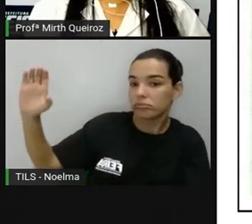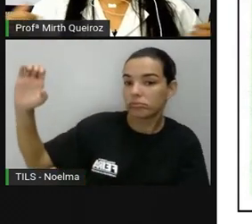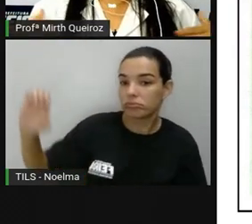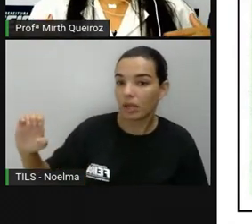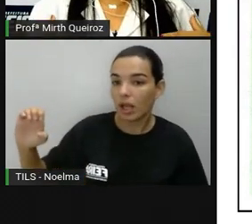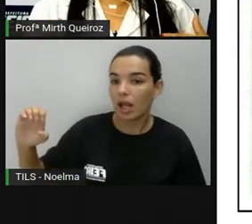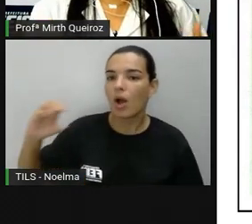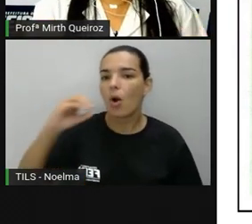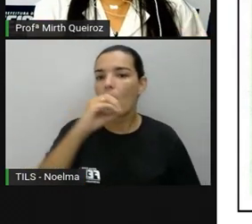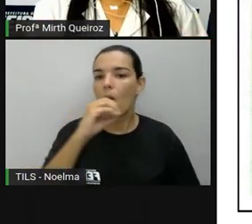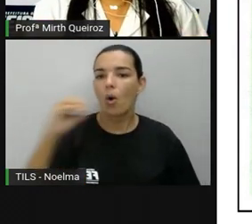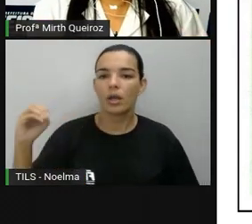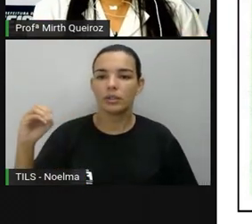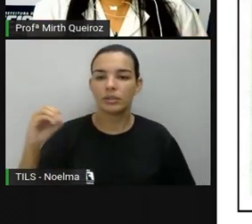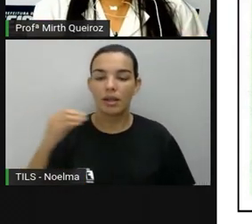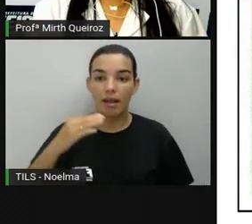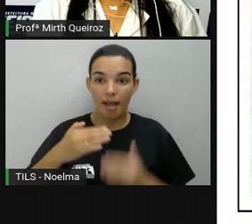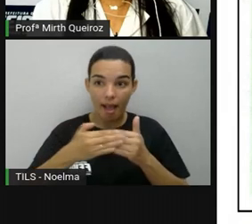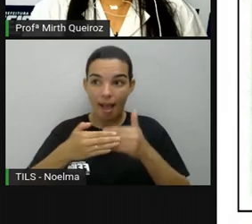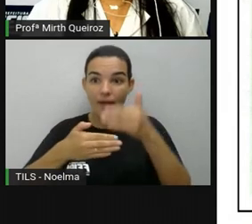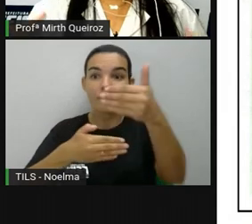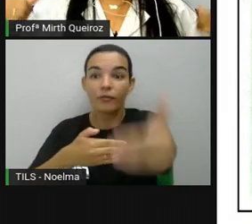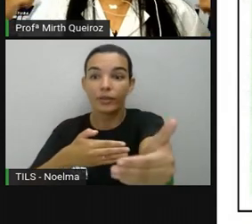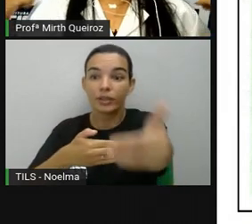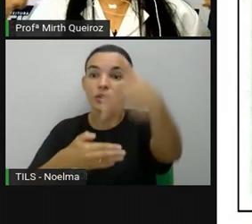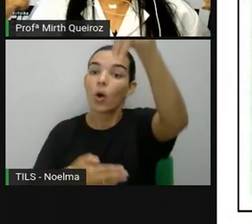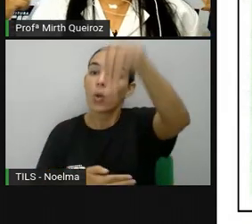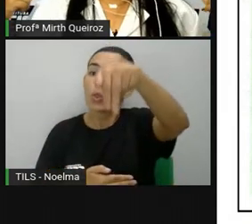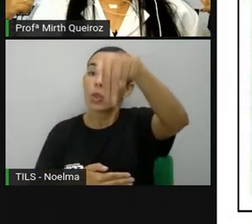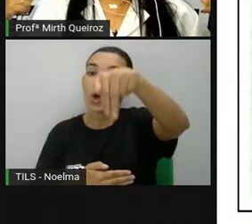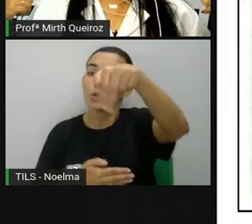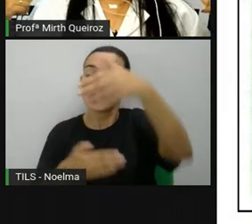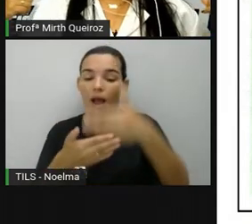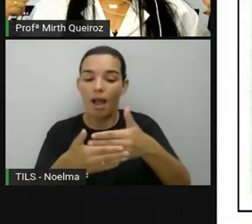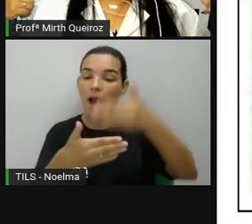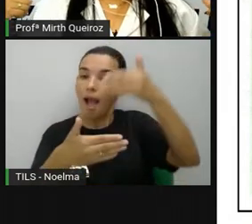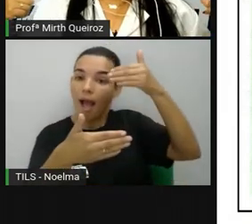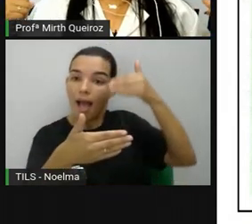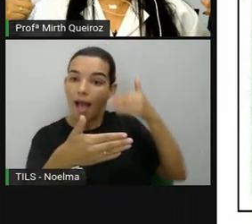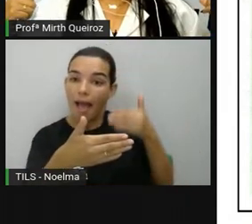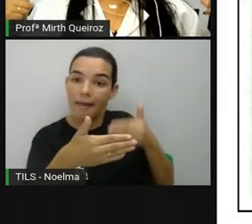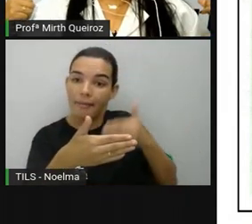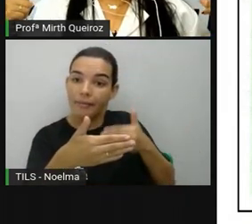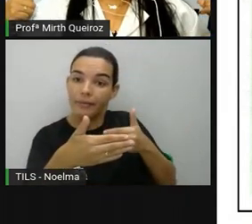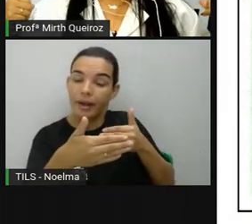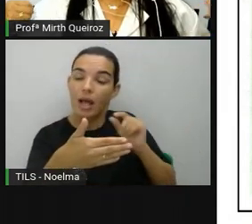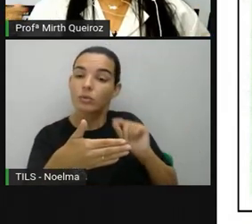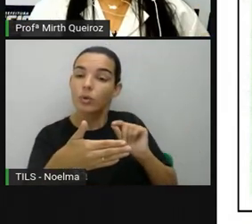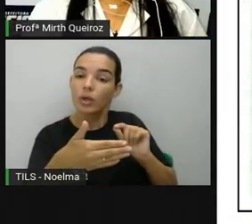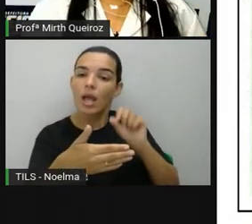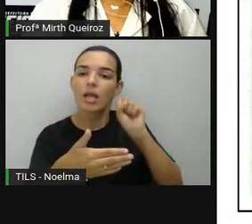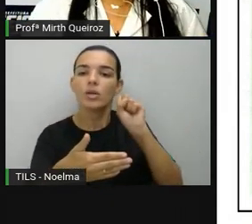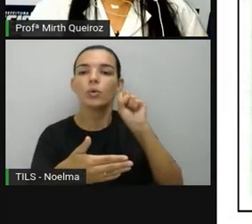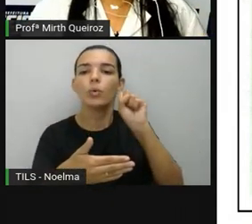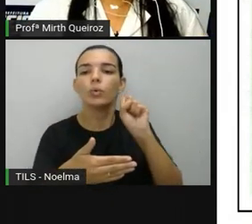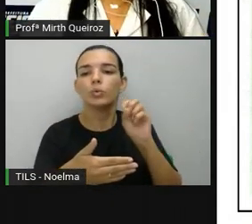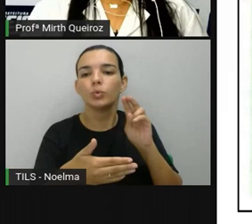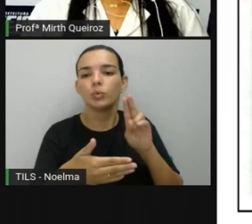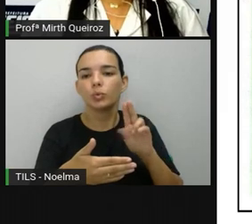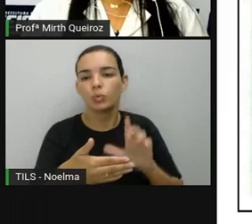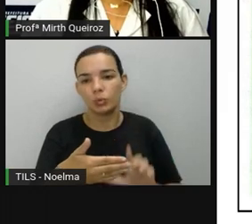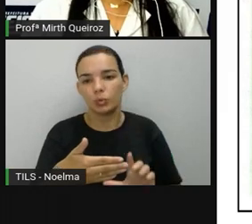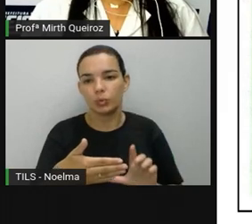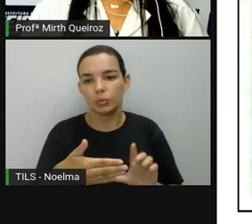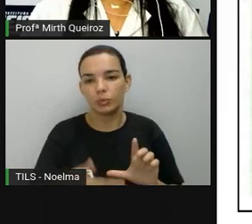À frente, estaria o norte. E atrás da gente, que é o local onde o Sol indica o meio-dia, estaria